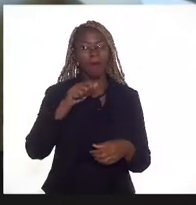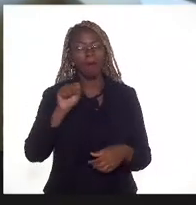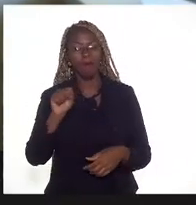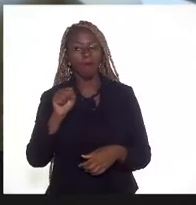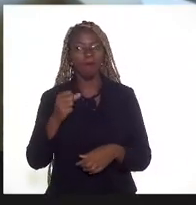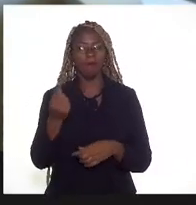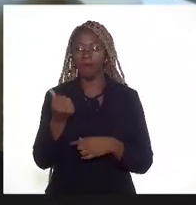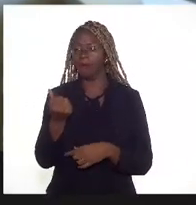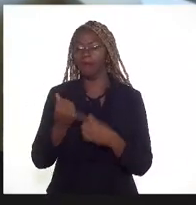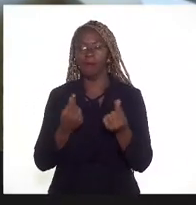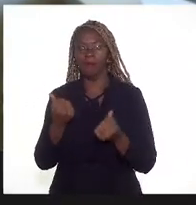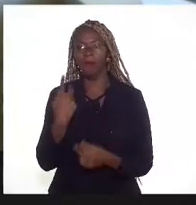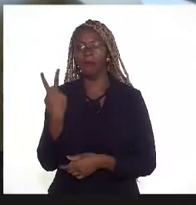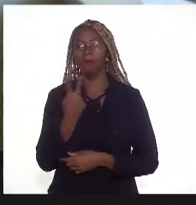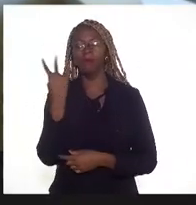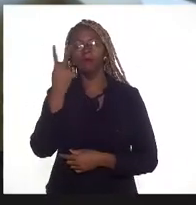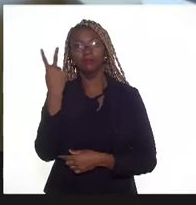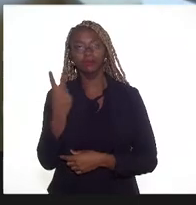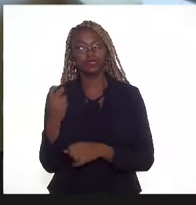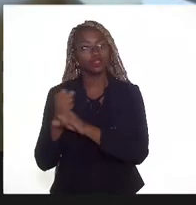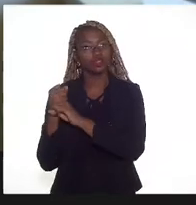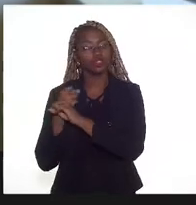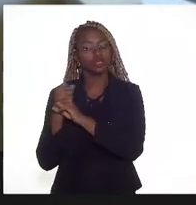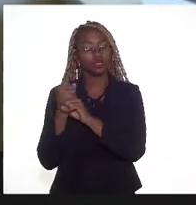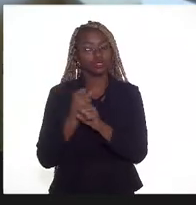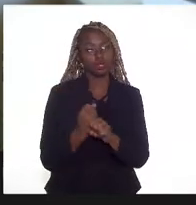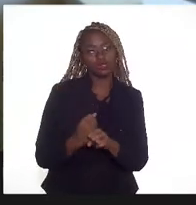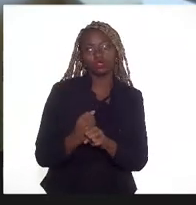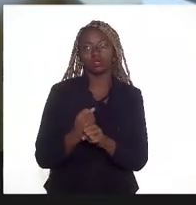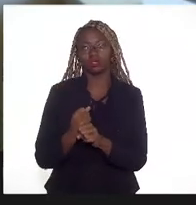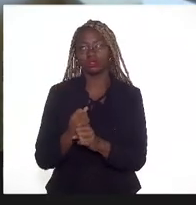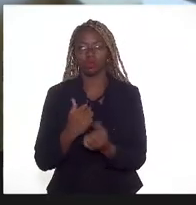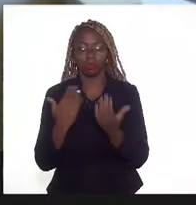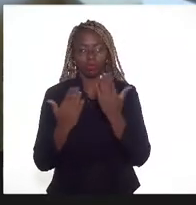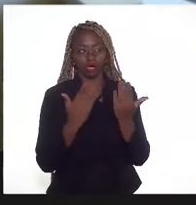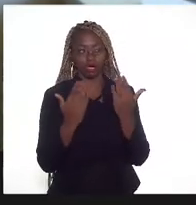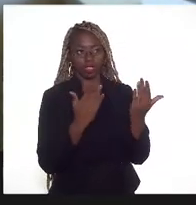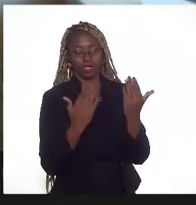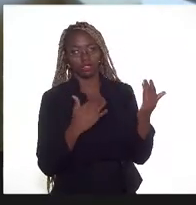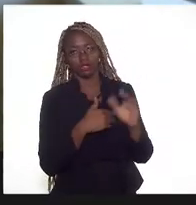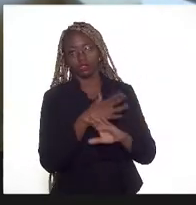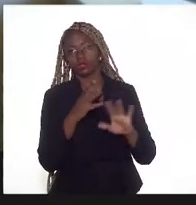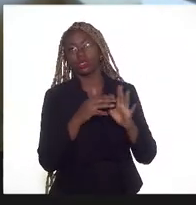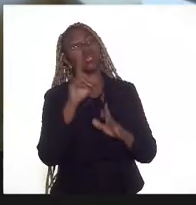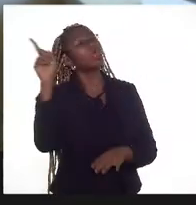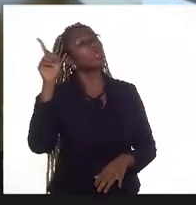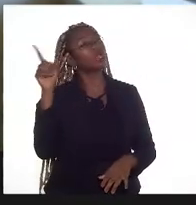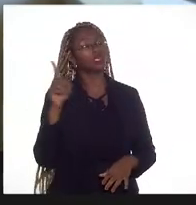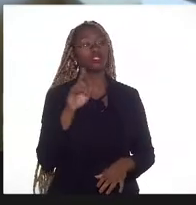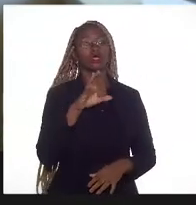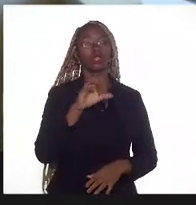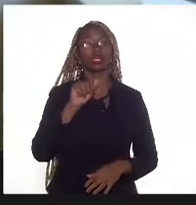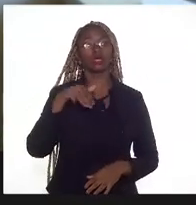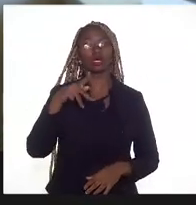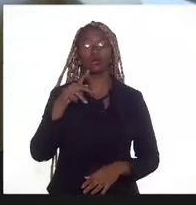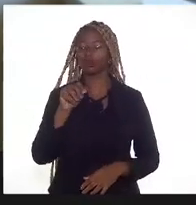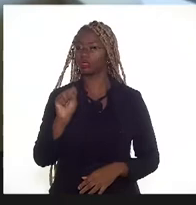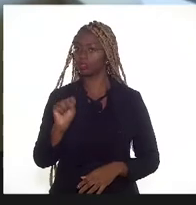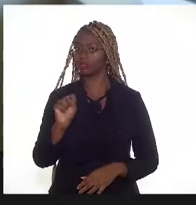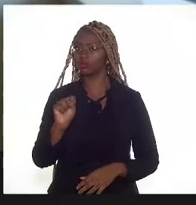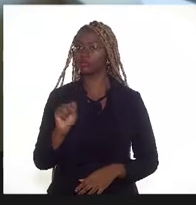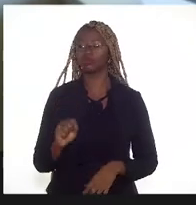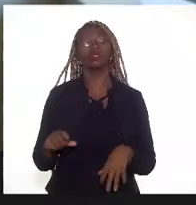valor em reais ano a ano e o total das perdas dos últimos 10 anos no campo da bacia de Campos de Santos, em que o Sérgio